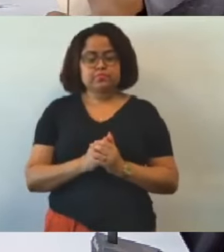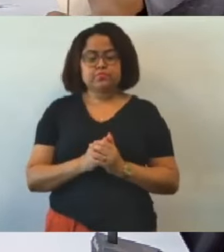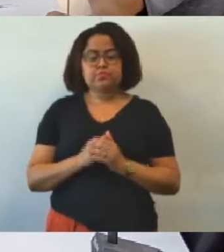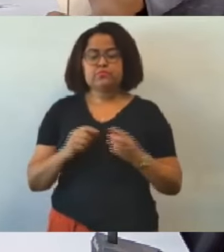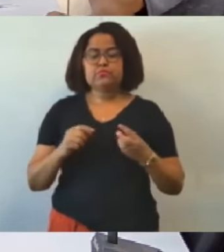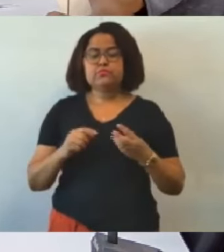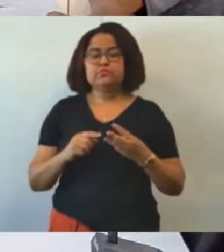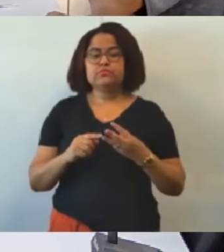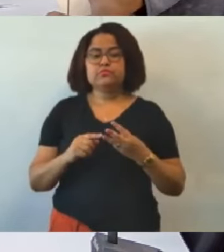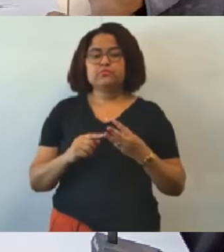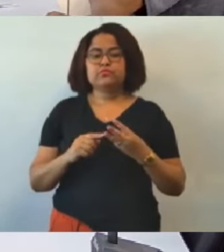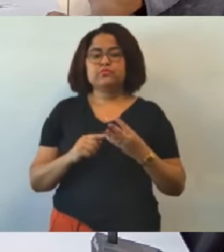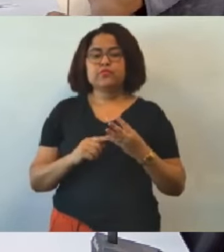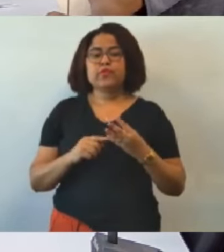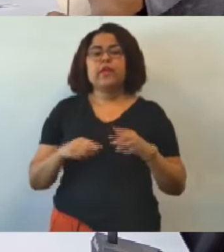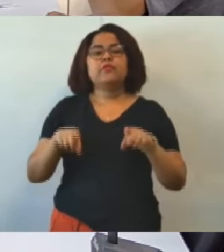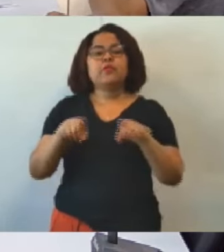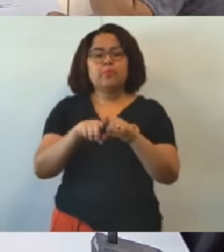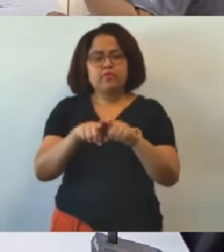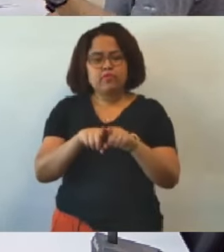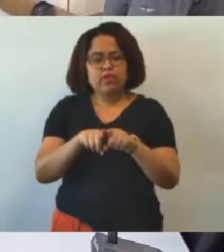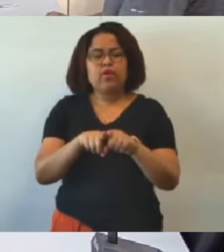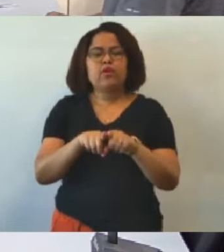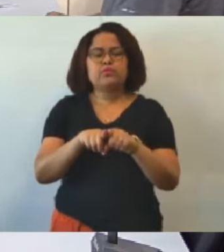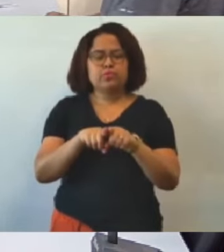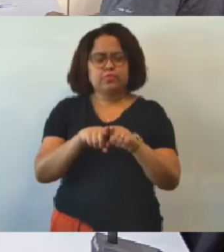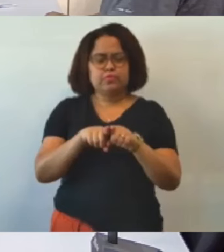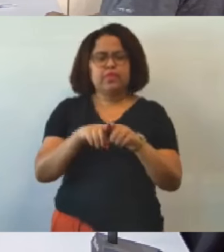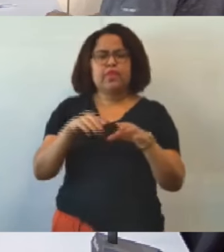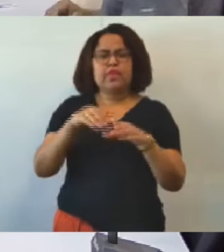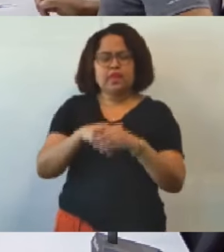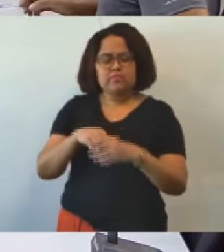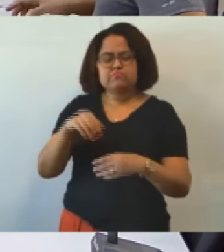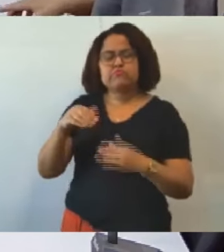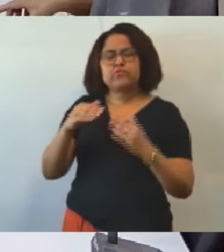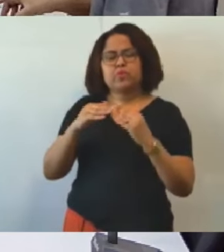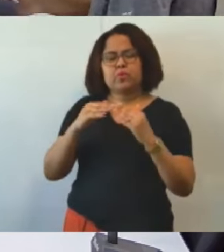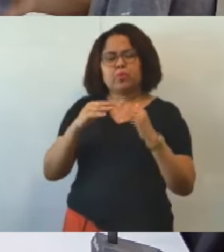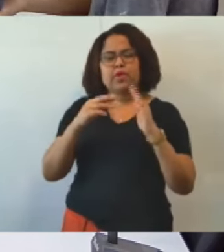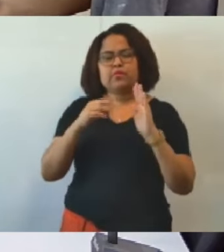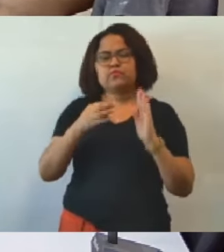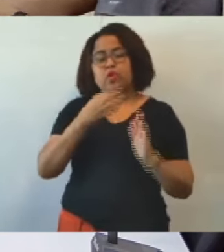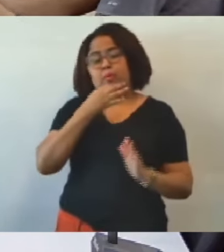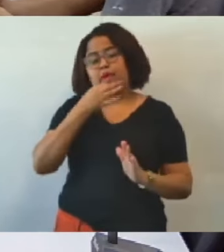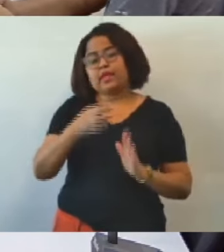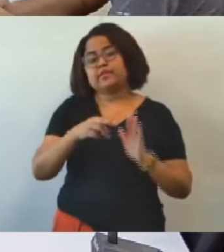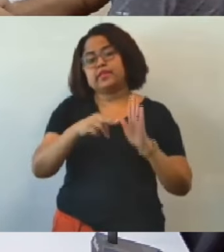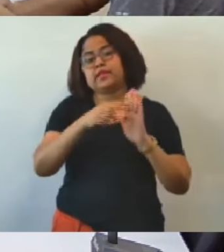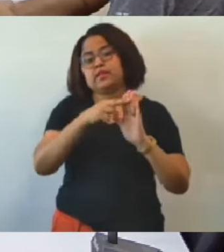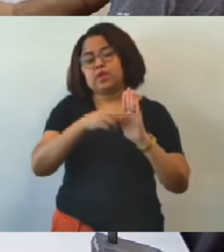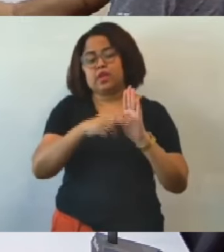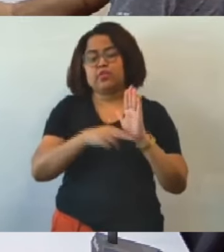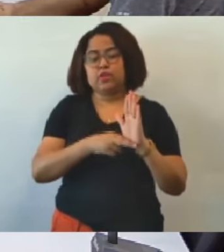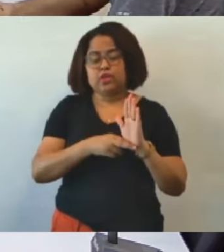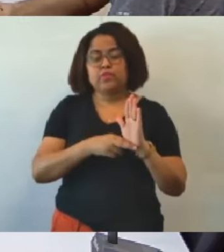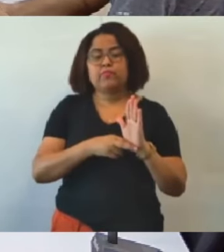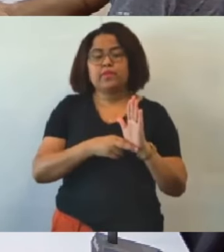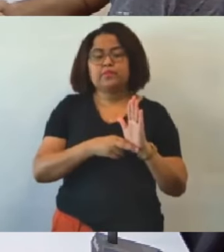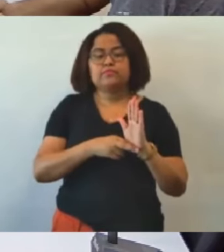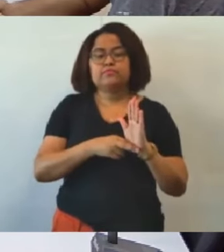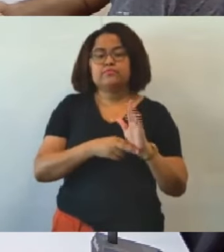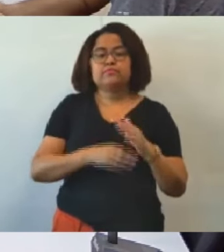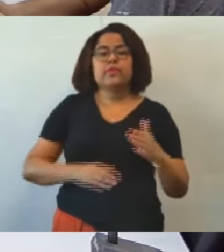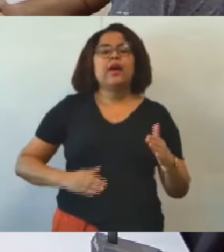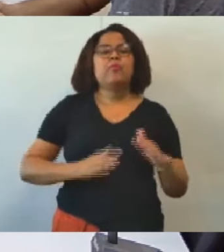eu voto também com o parecer da vereadora Luíde Gonçalves então está